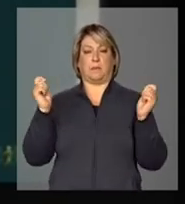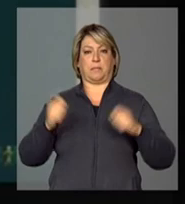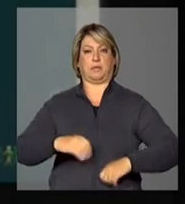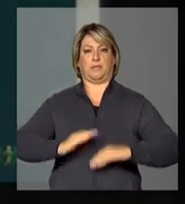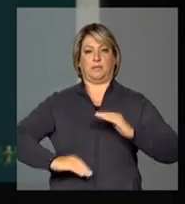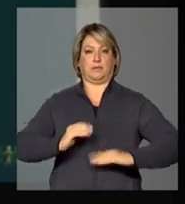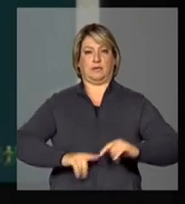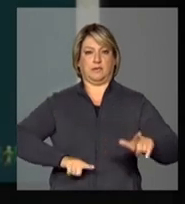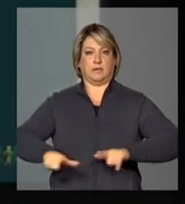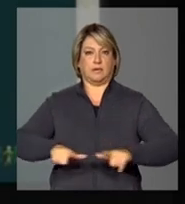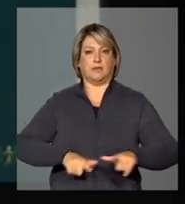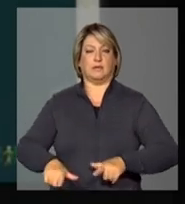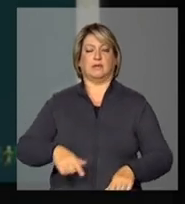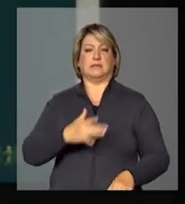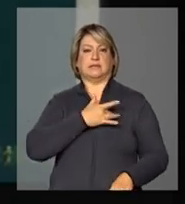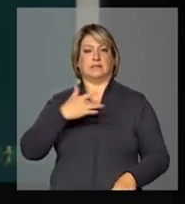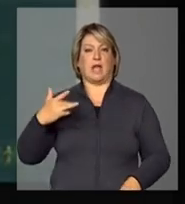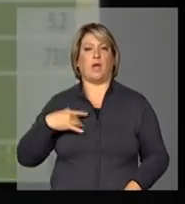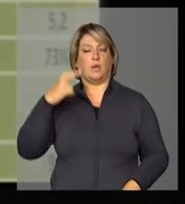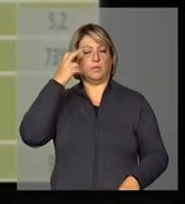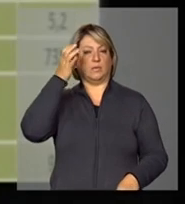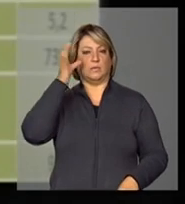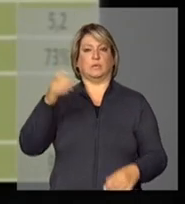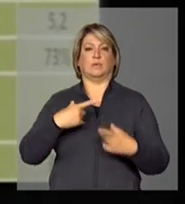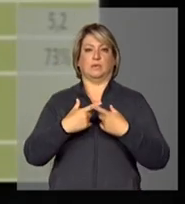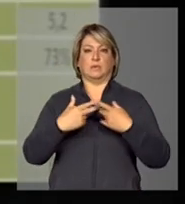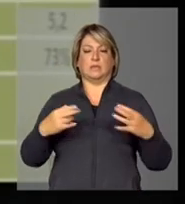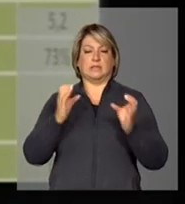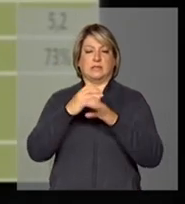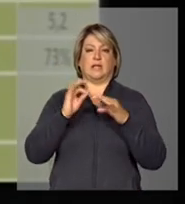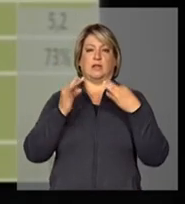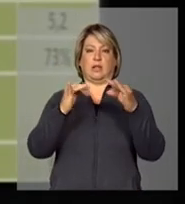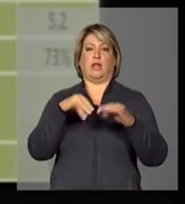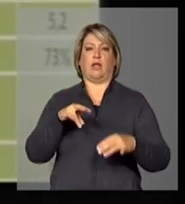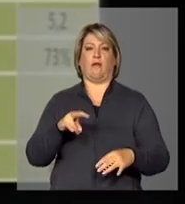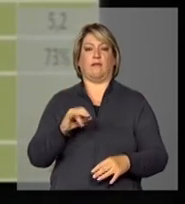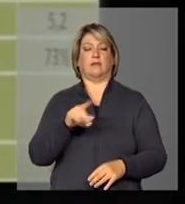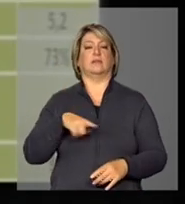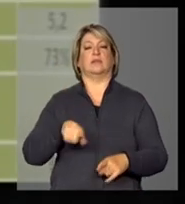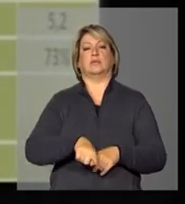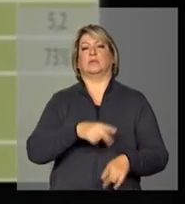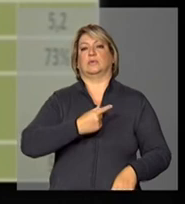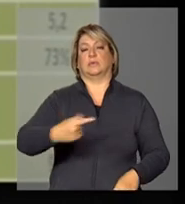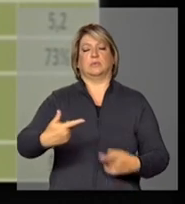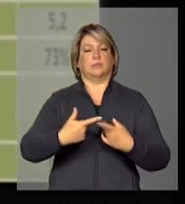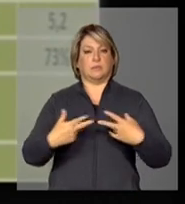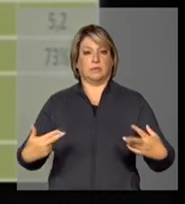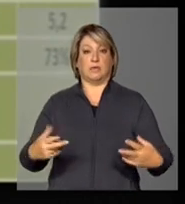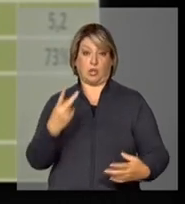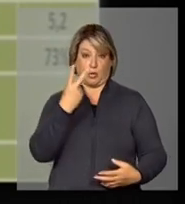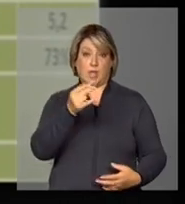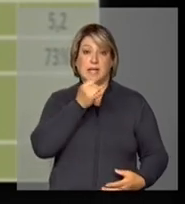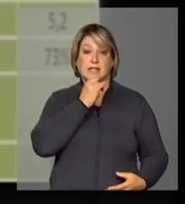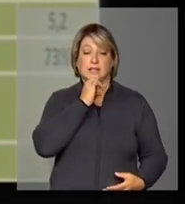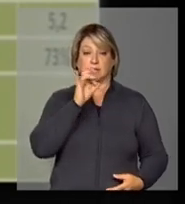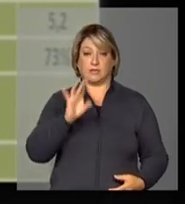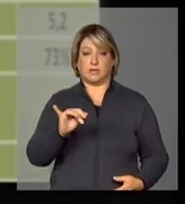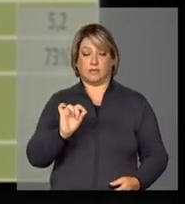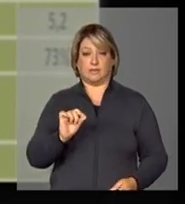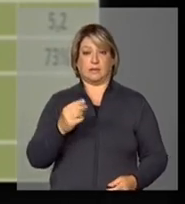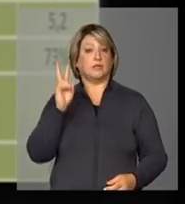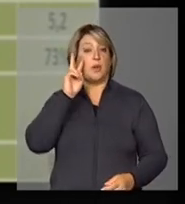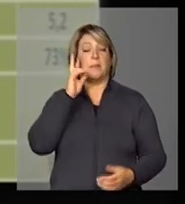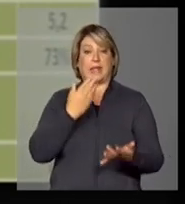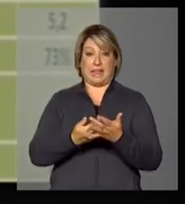saúde, infraestrutura, ciência, tecnologia e inovação, desenvolvimento produtivo e sustentabilidade. Para nós pegamos só dois exemplos aí, o caso da